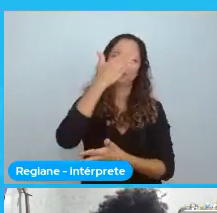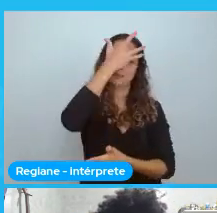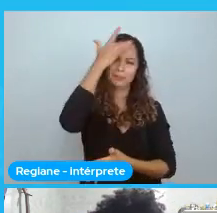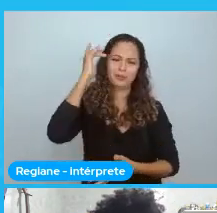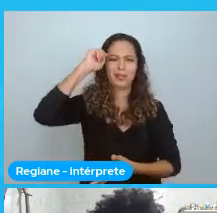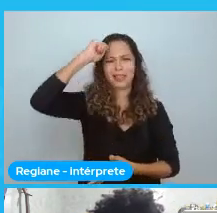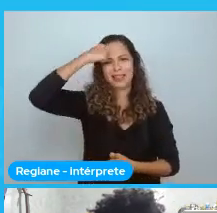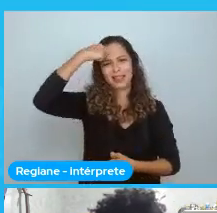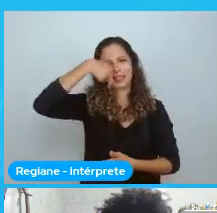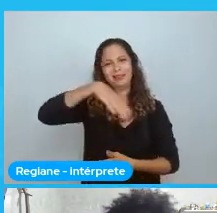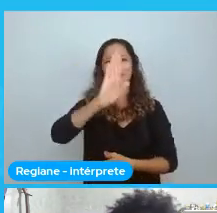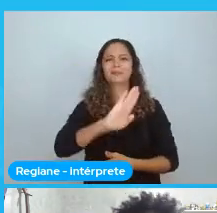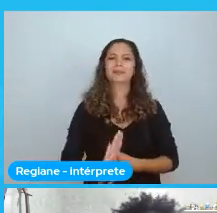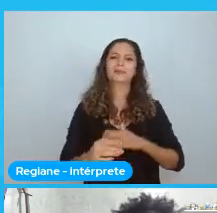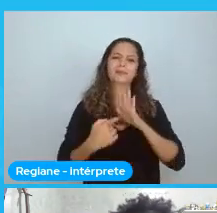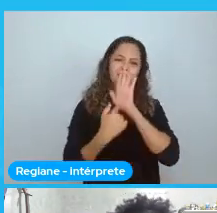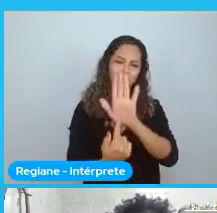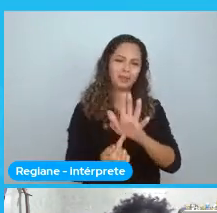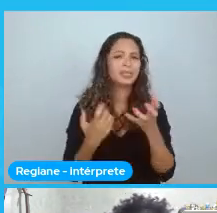Só para caminhar no que eu quero trazer.